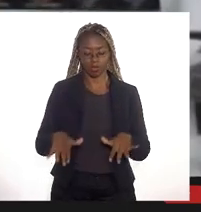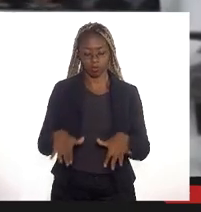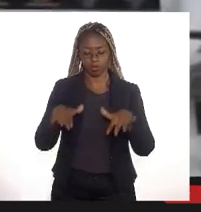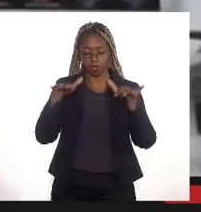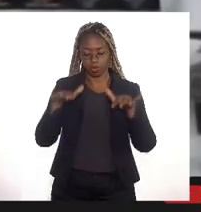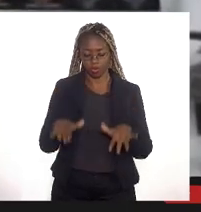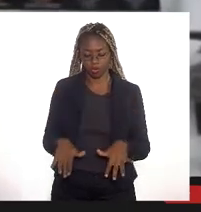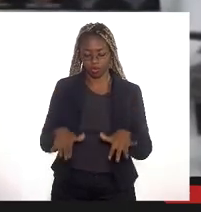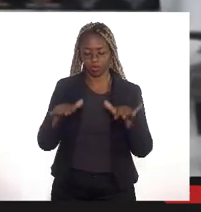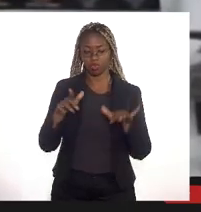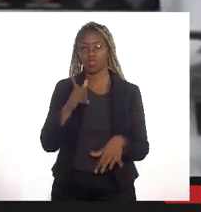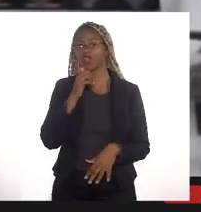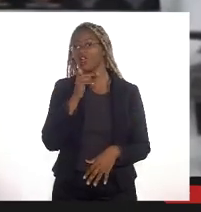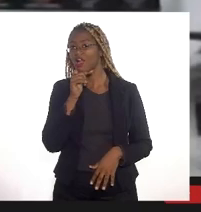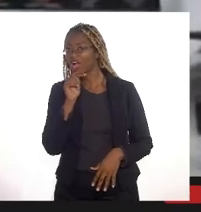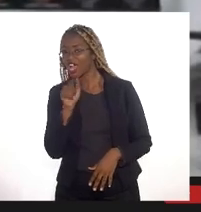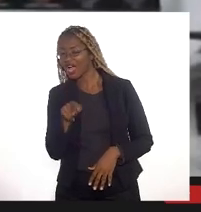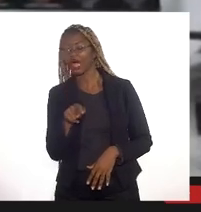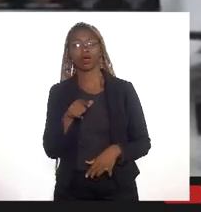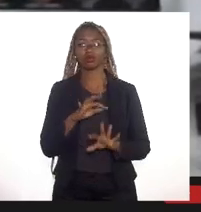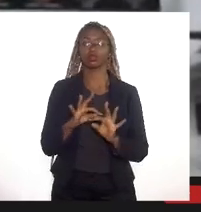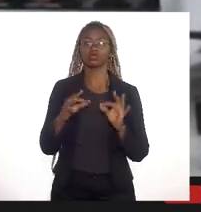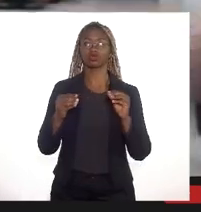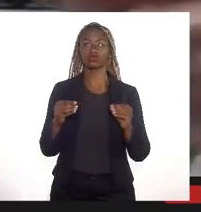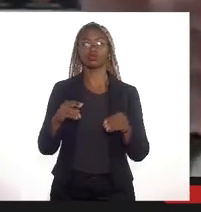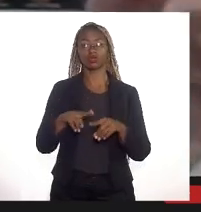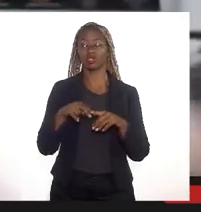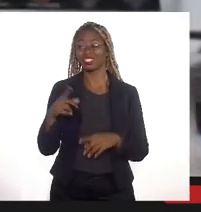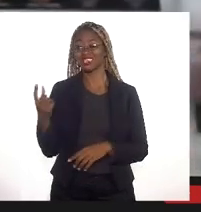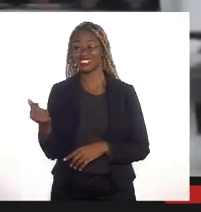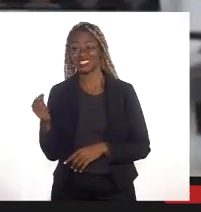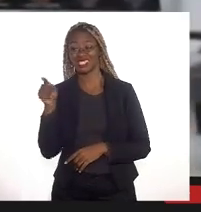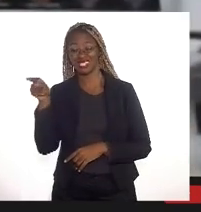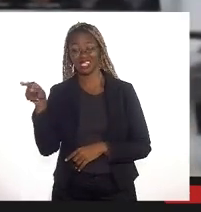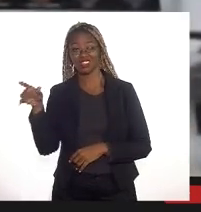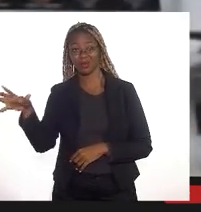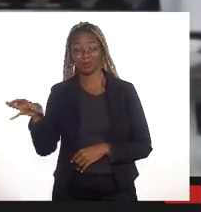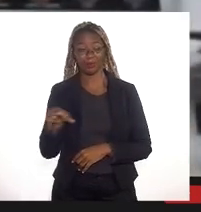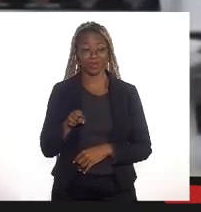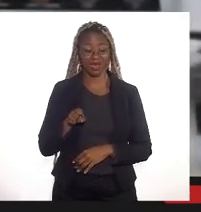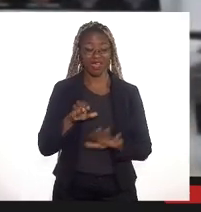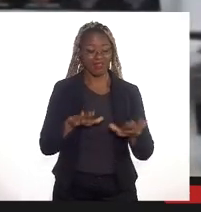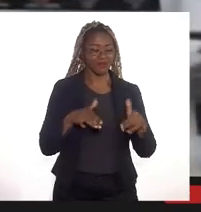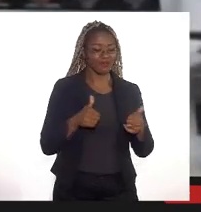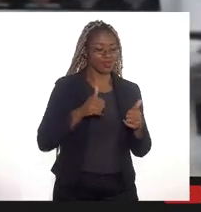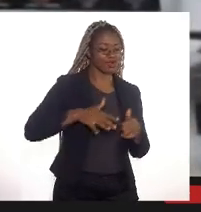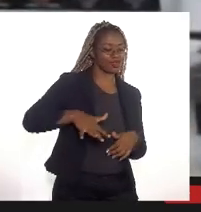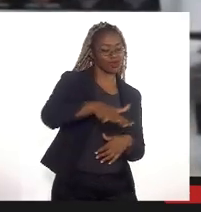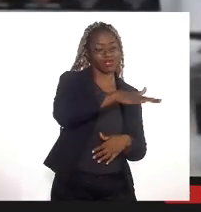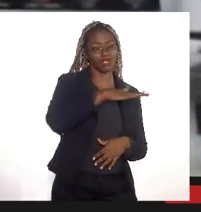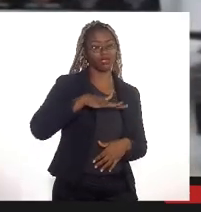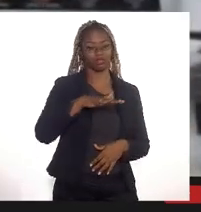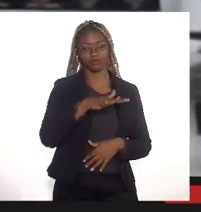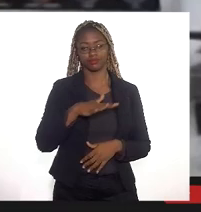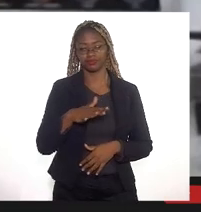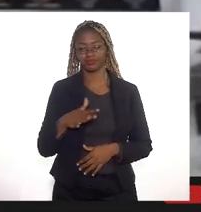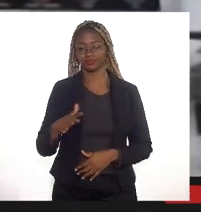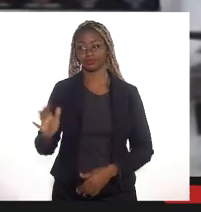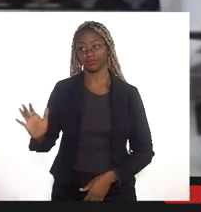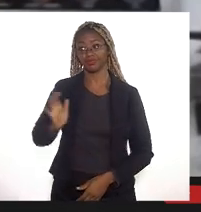questão hidrológica para que a gente consiga com esse recurso melhorar aquele entorno é com riqueza que se combate a